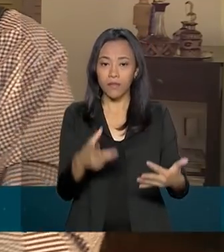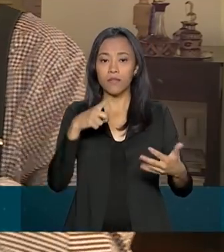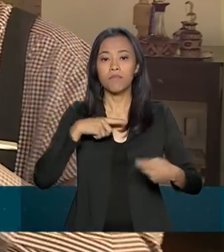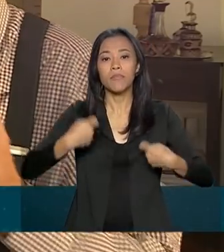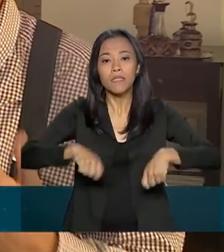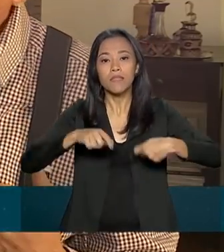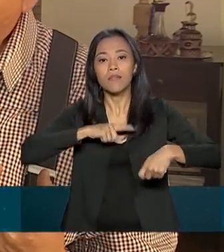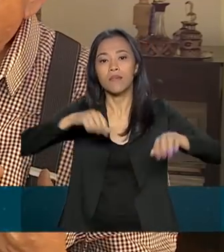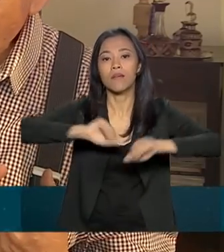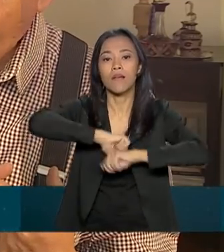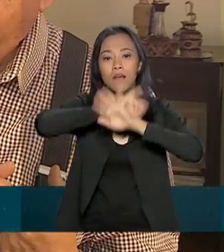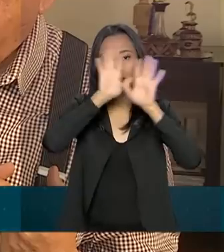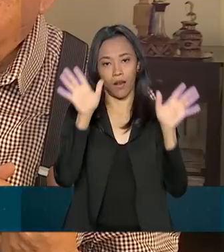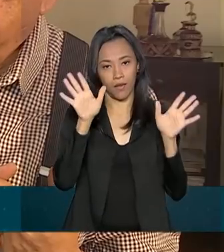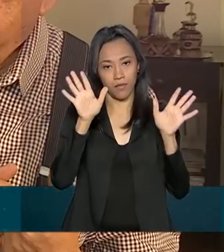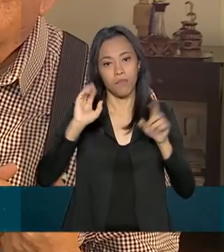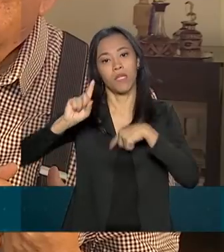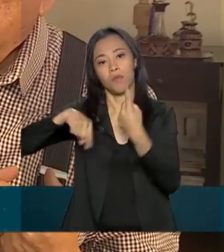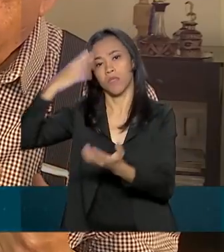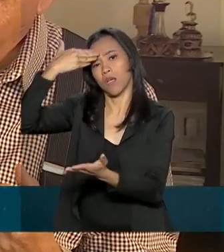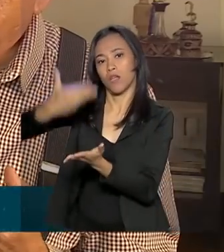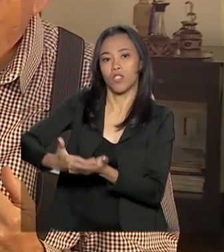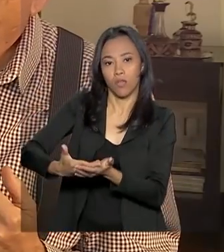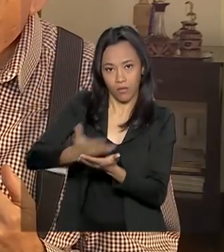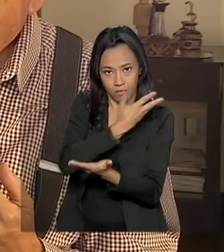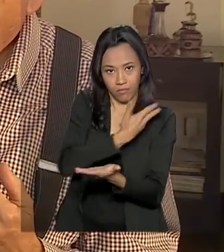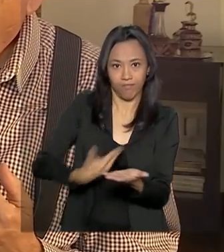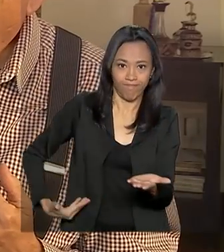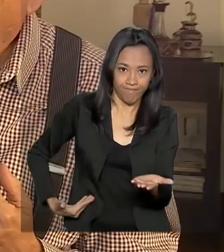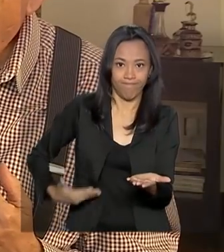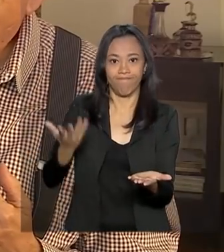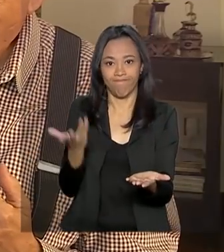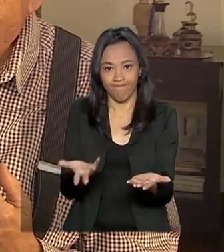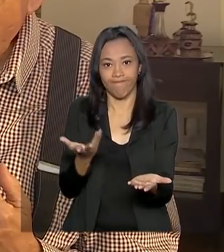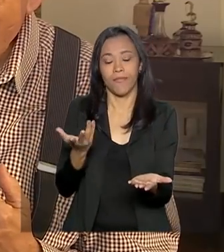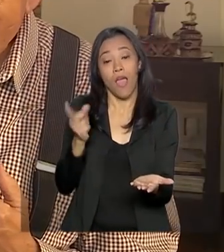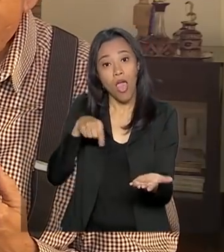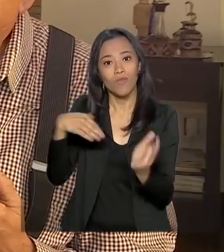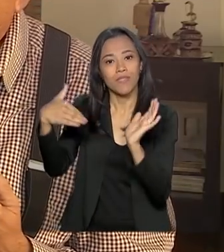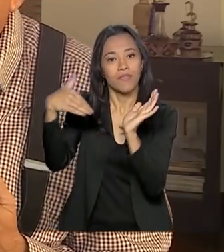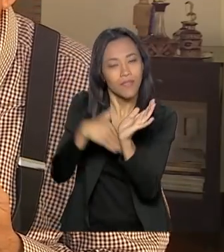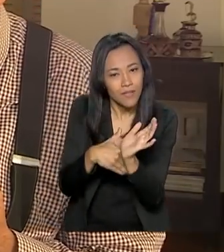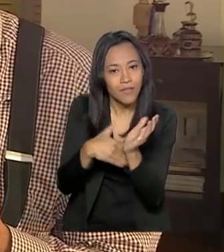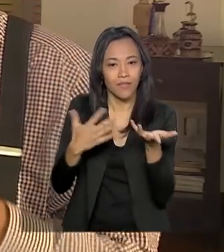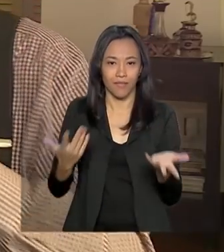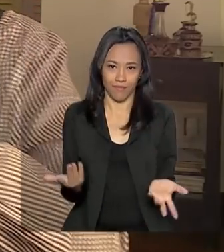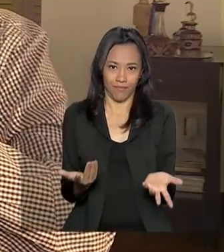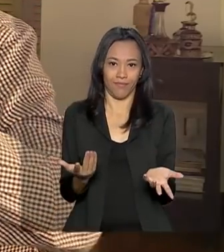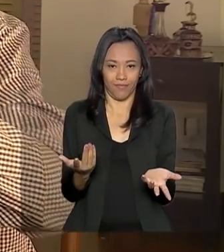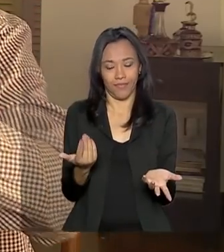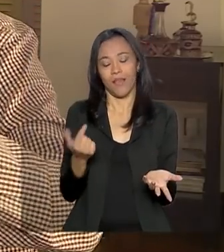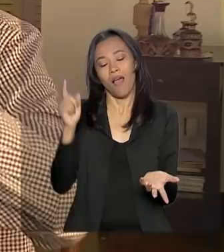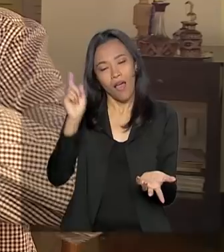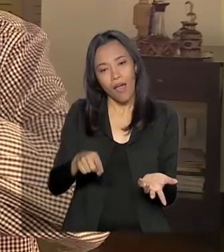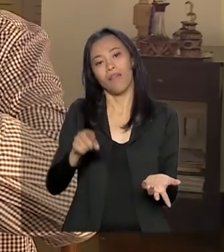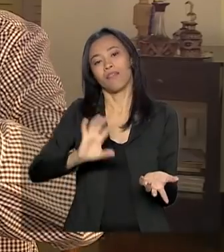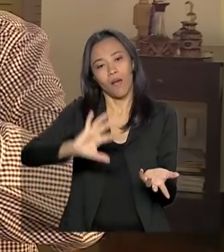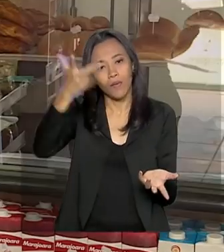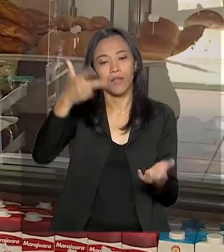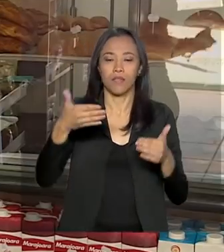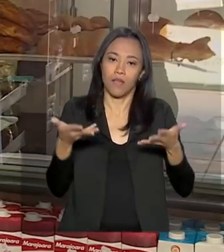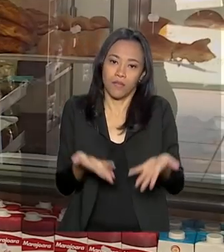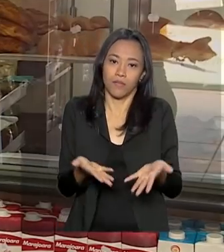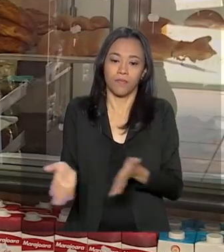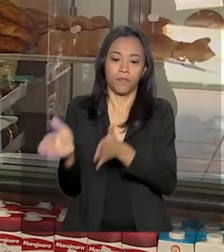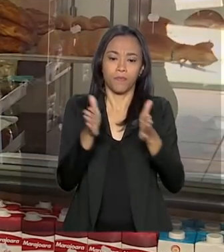como resultado credibilidade. Esse é o segredo, é a graça, é a magia do sistema, é essa.